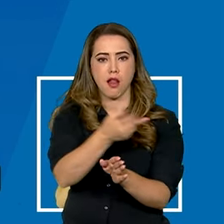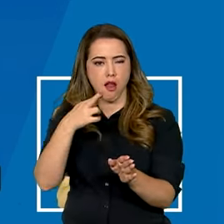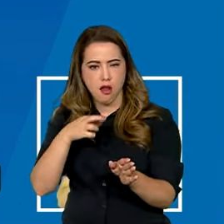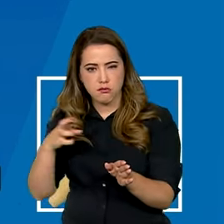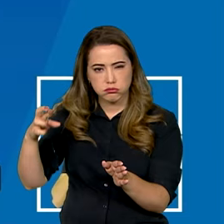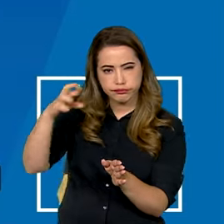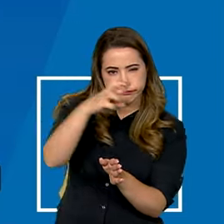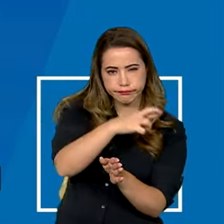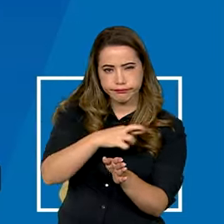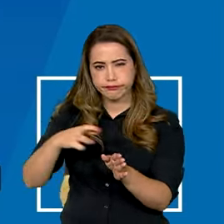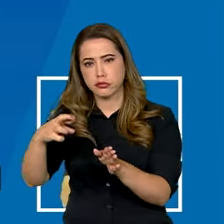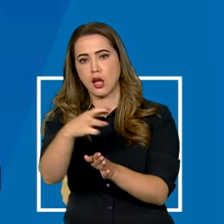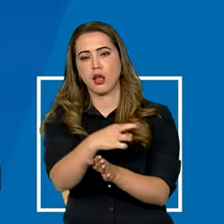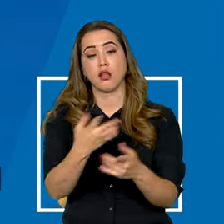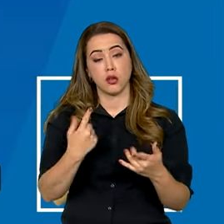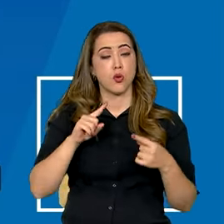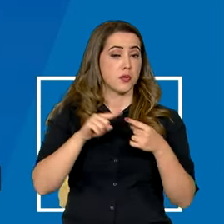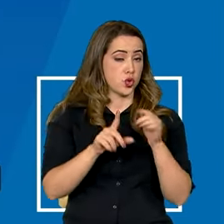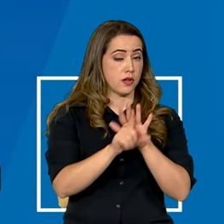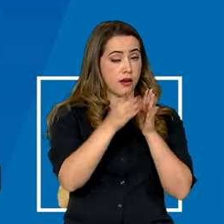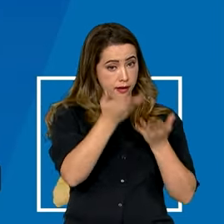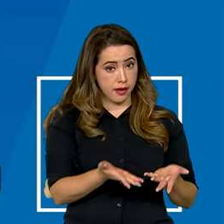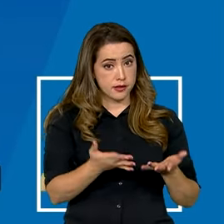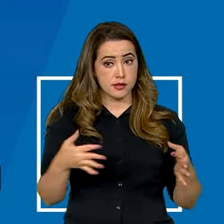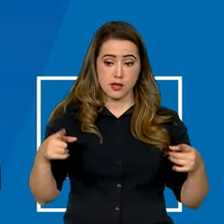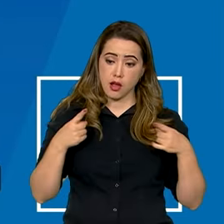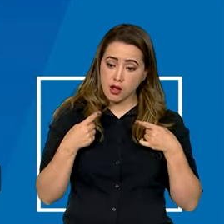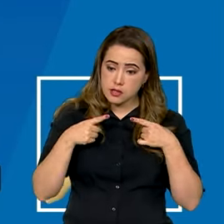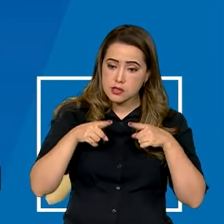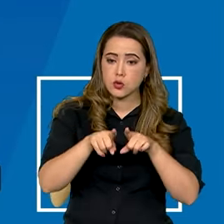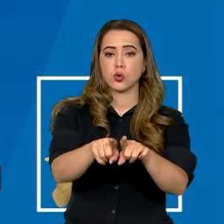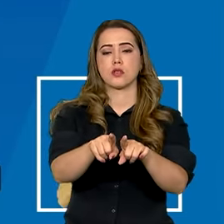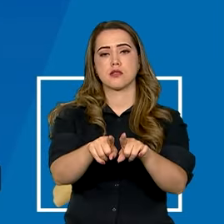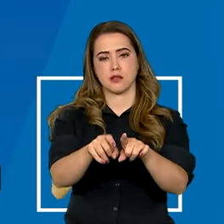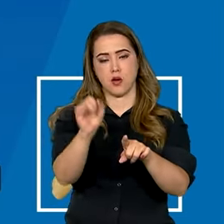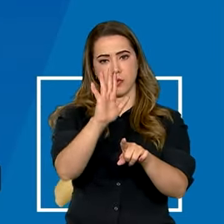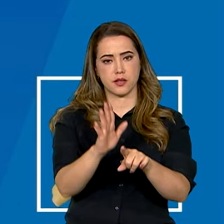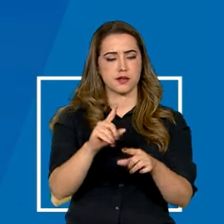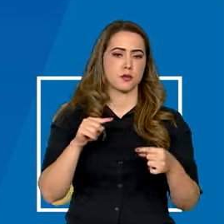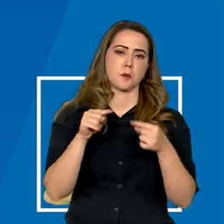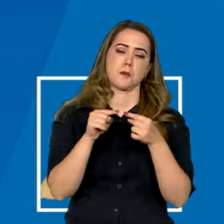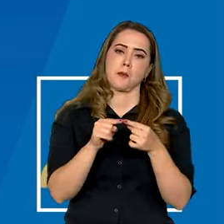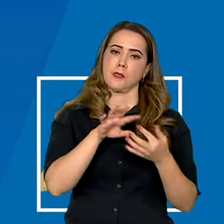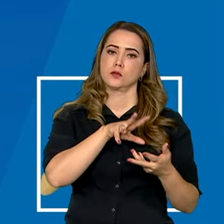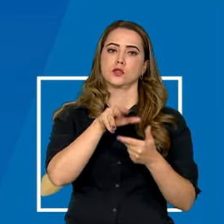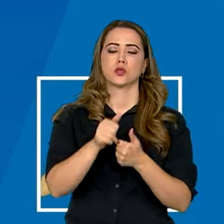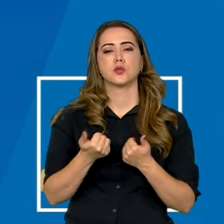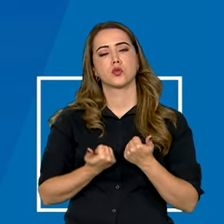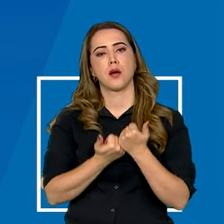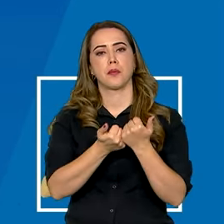e esta lei veio exatamente com esse objetivo de alinhar o Brasil com as melhores práticas internacionais e com a cooperação